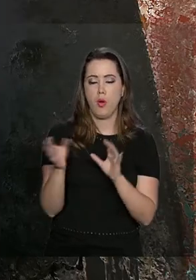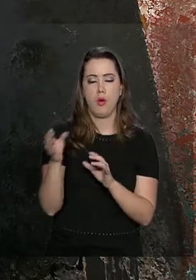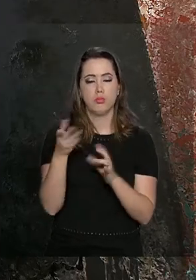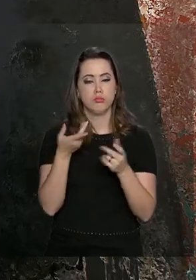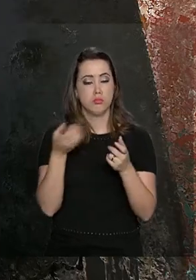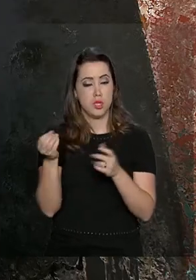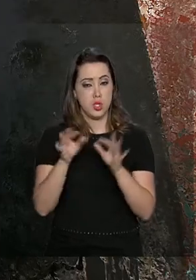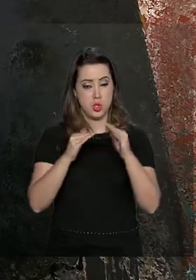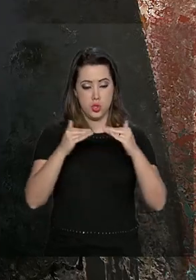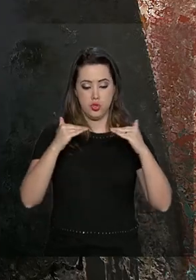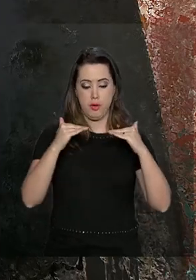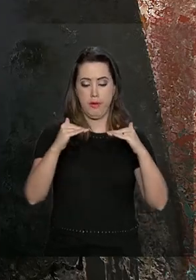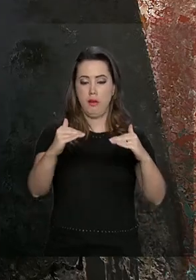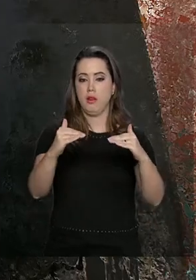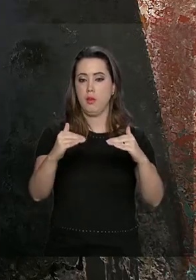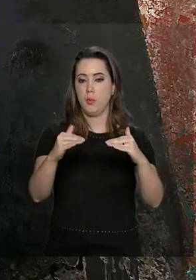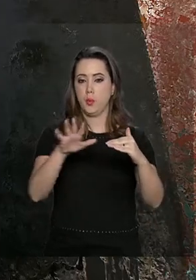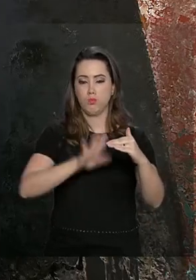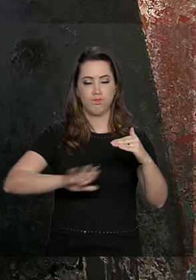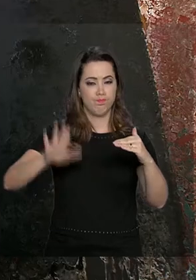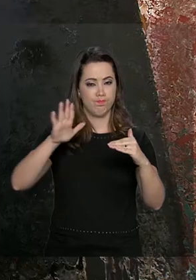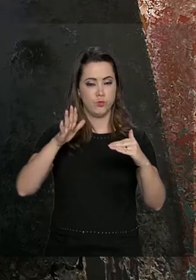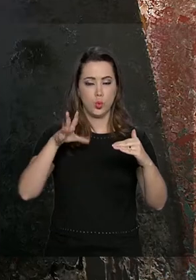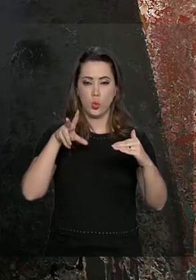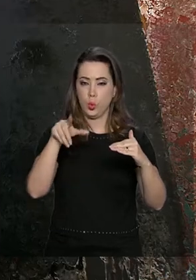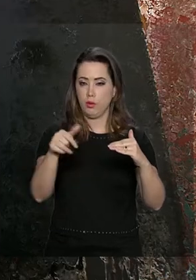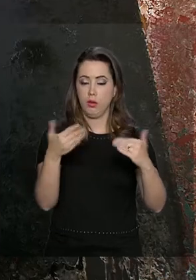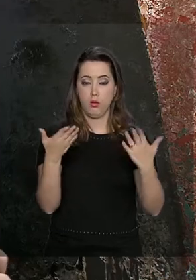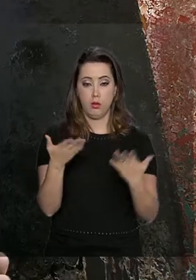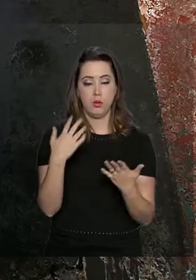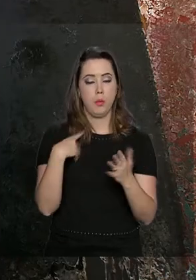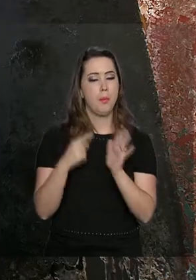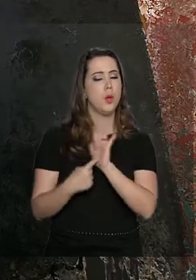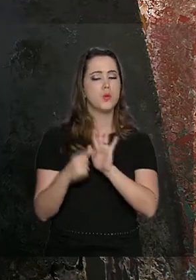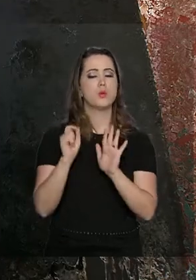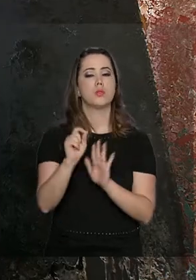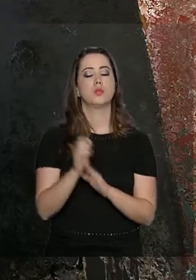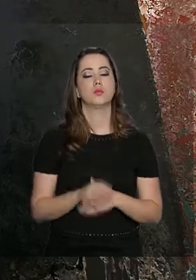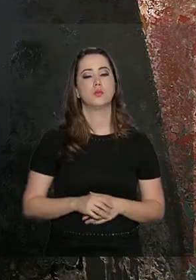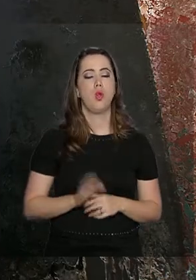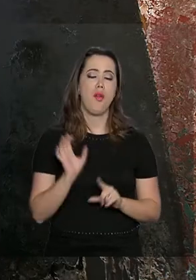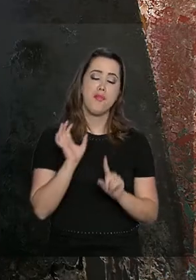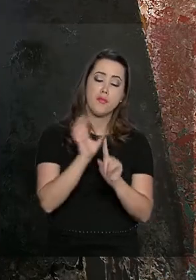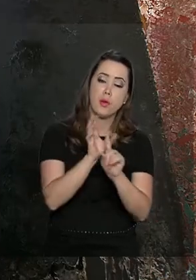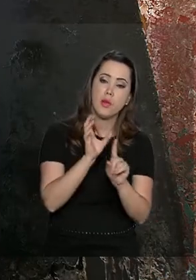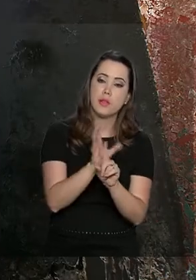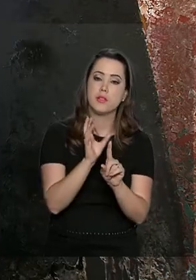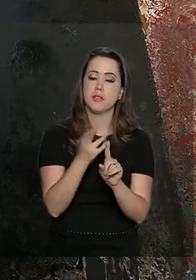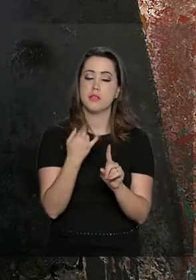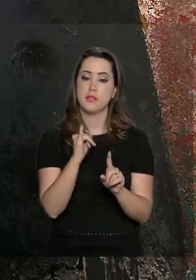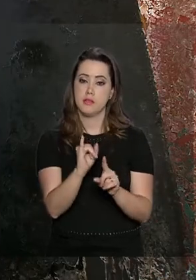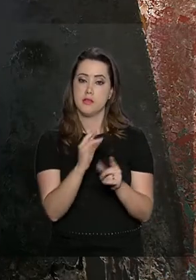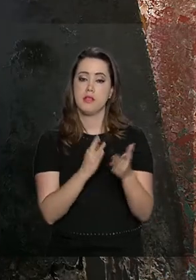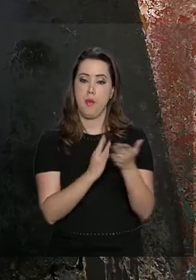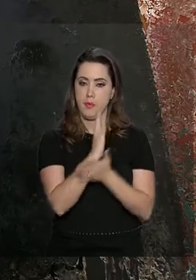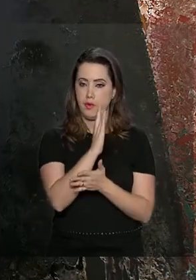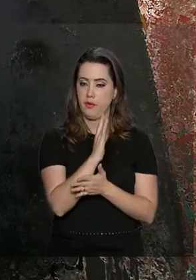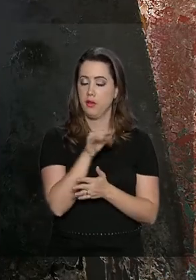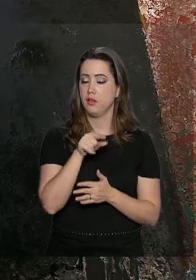equilíbrio geral. O que isso mostra? Isso mostra os efeitos na economia de uma reforma.